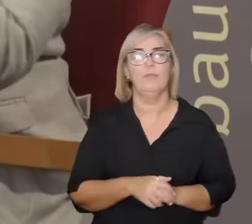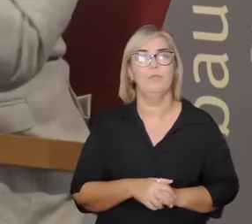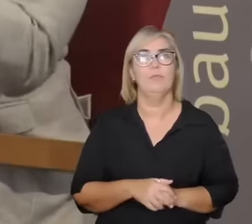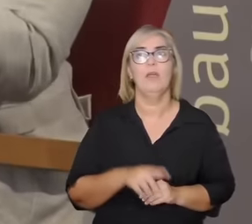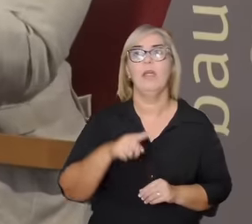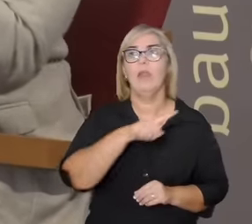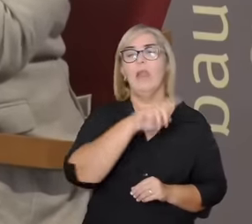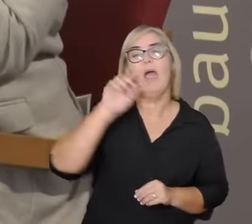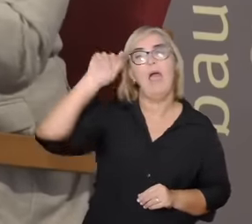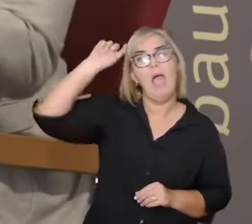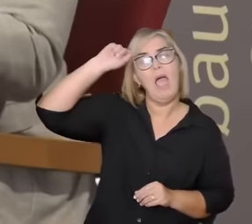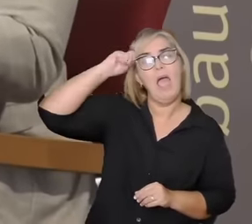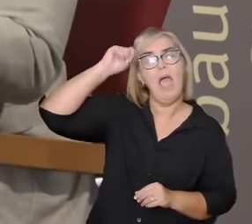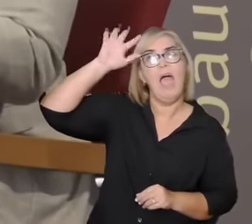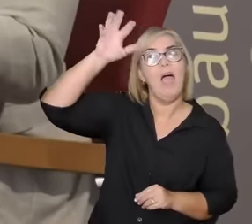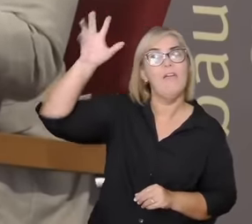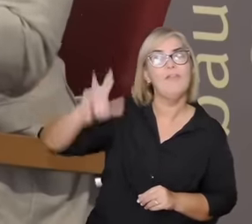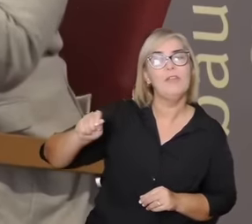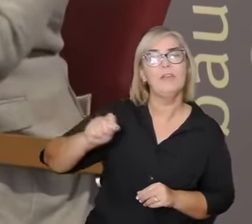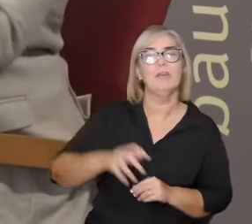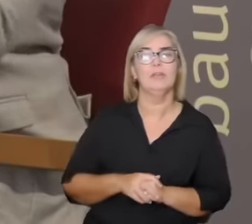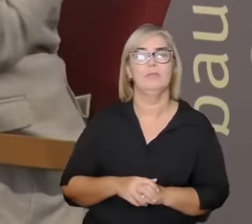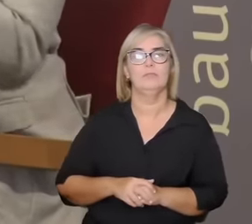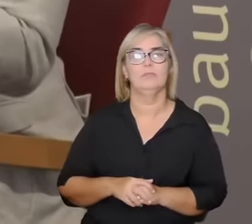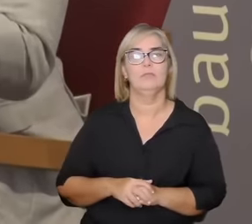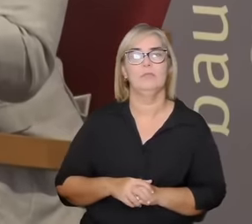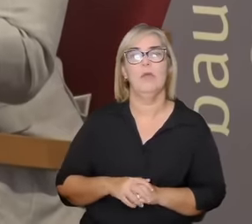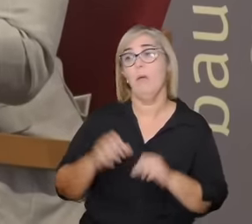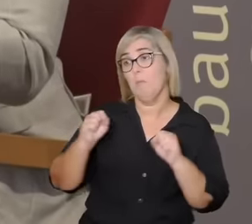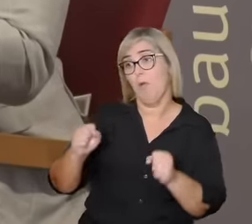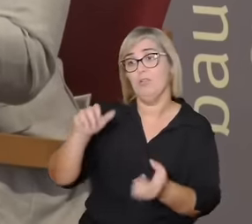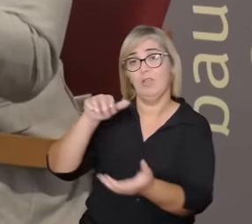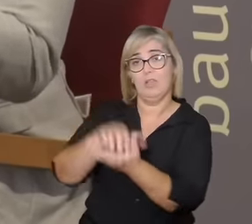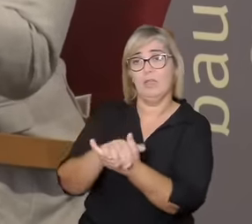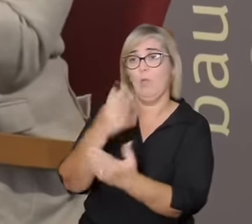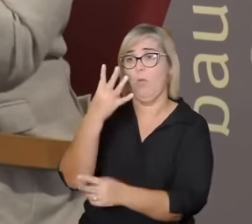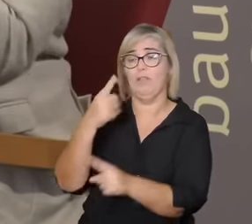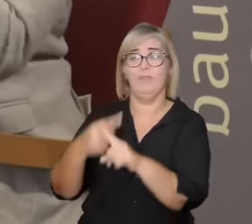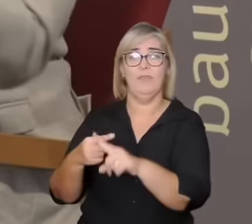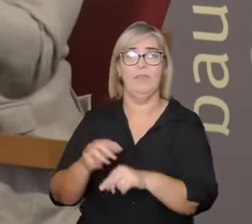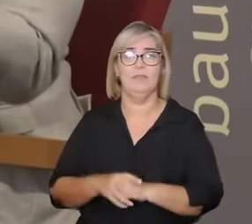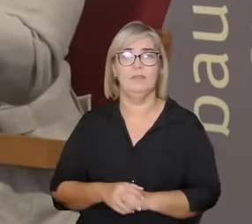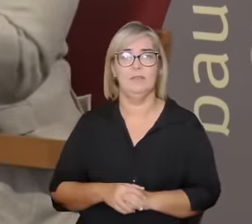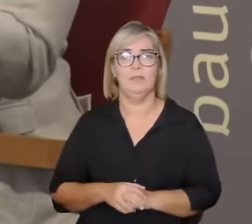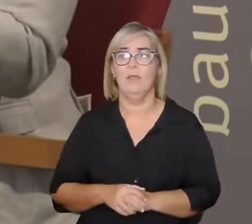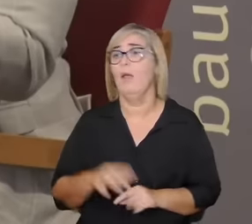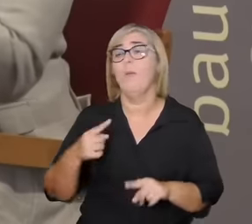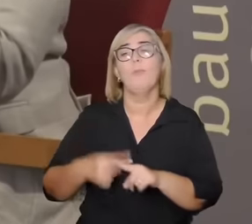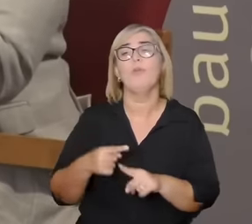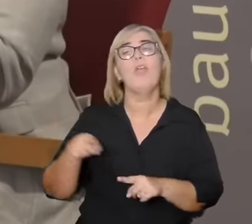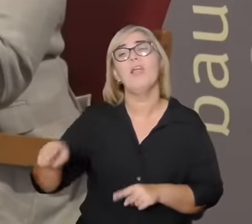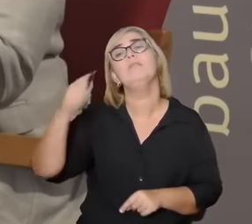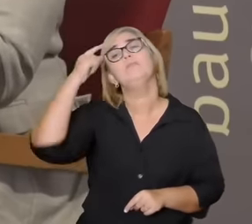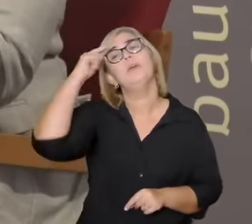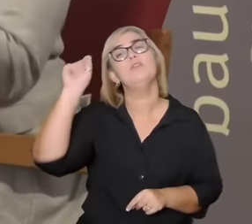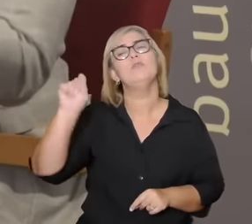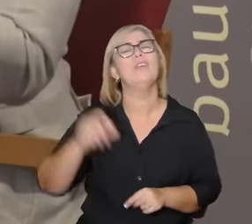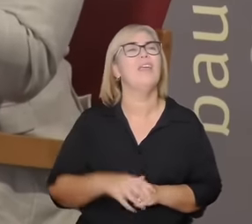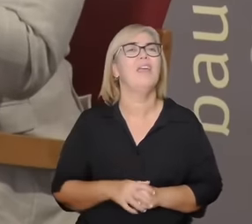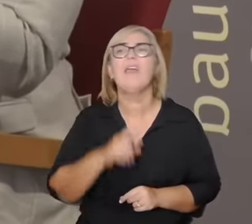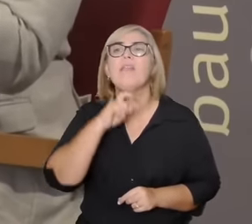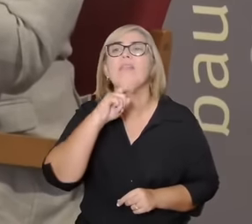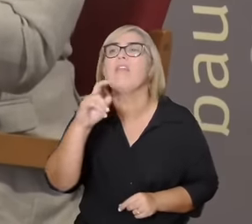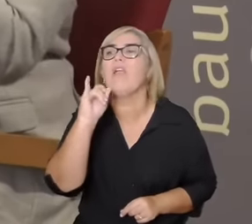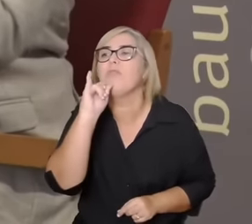ela era poligâmica por quê? porque se entendia que ninguém podia ficar triste naquela comunidade uma